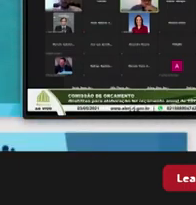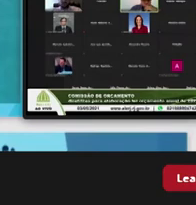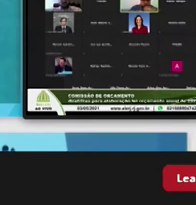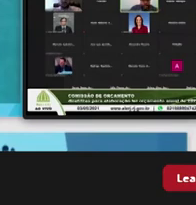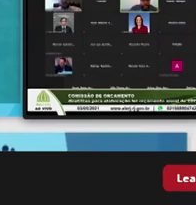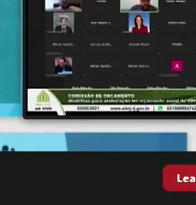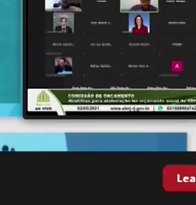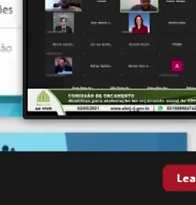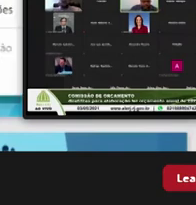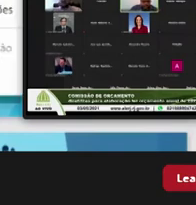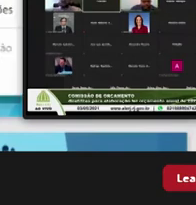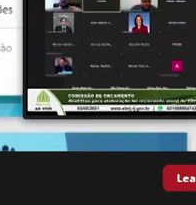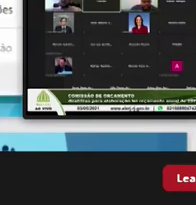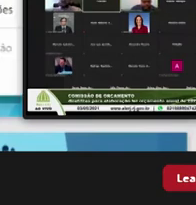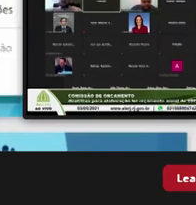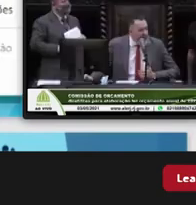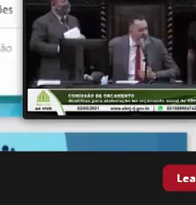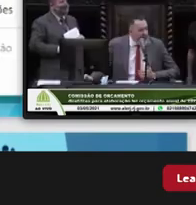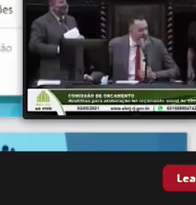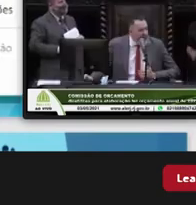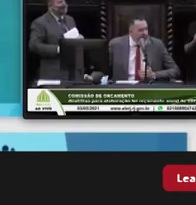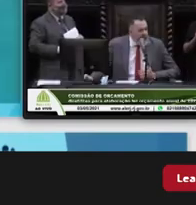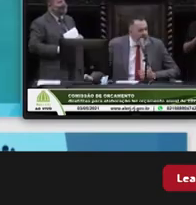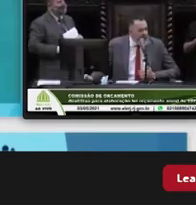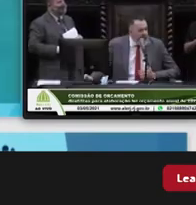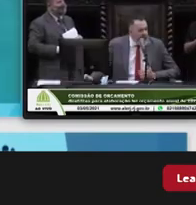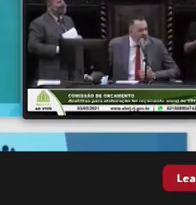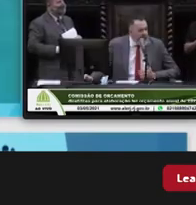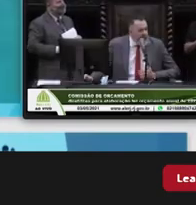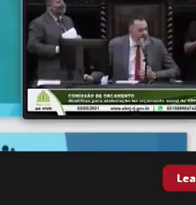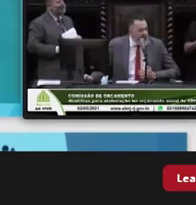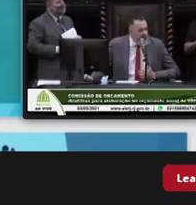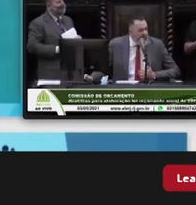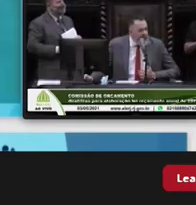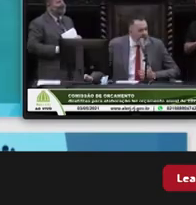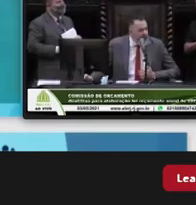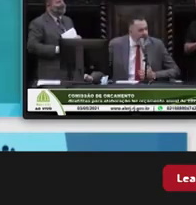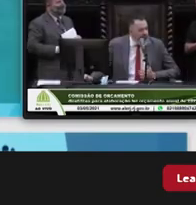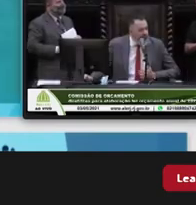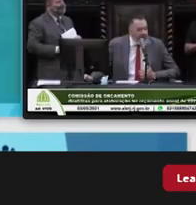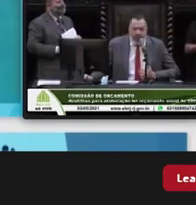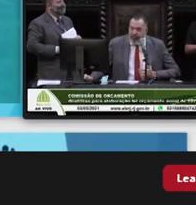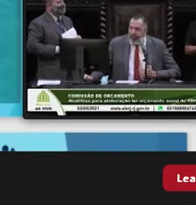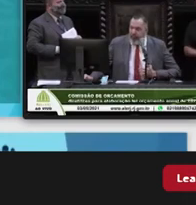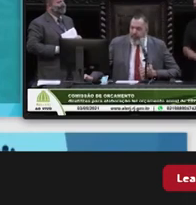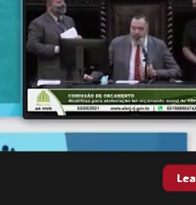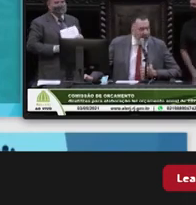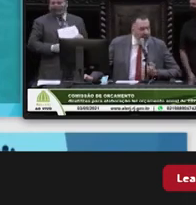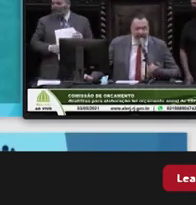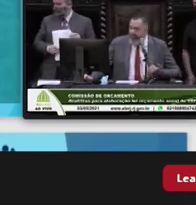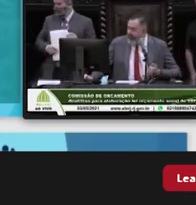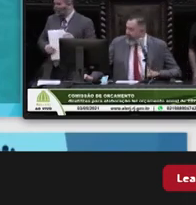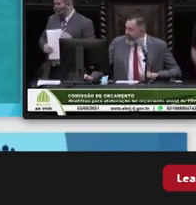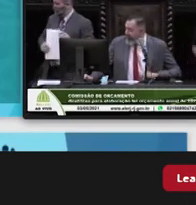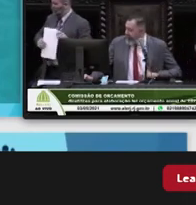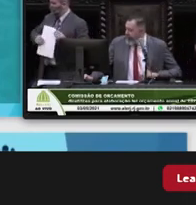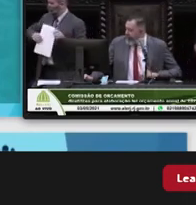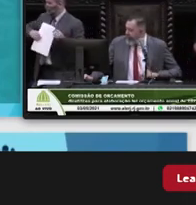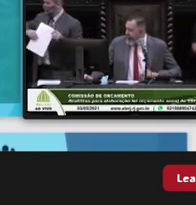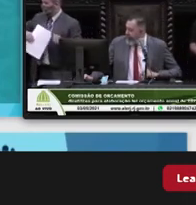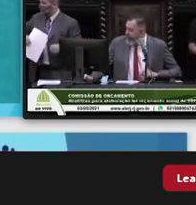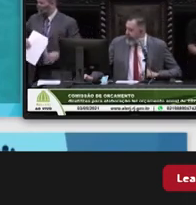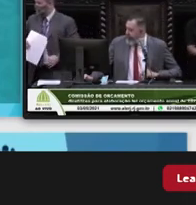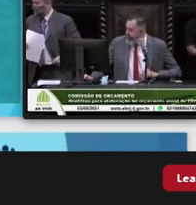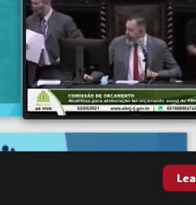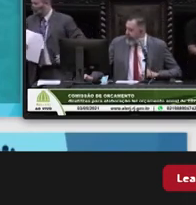aqui voltando a questão aqui a direita do slide eu vou